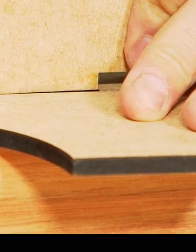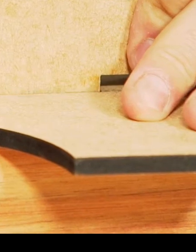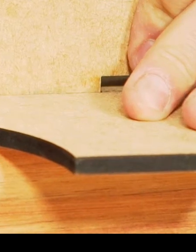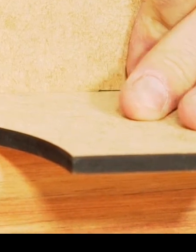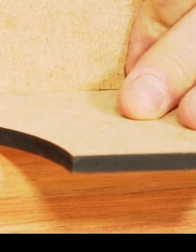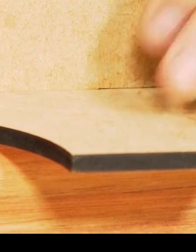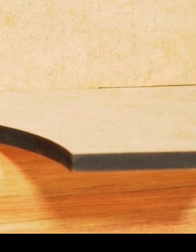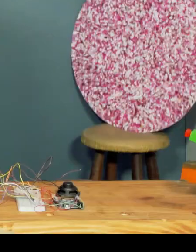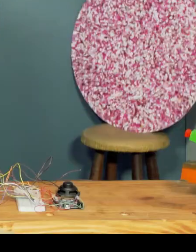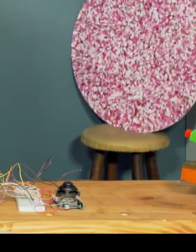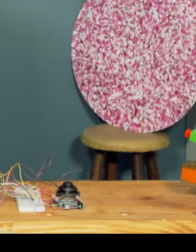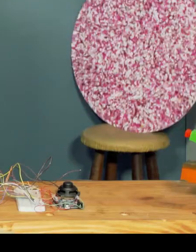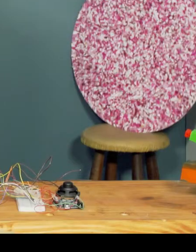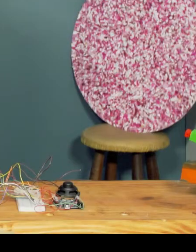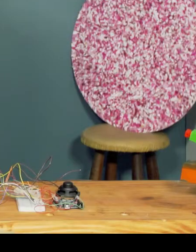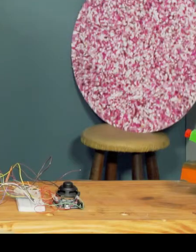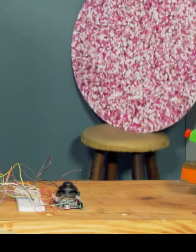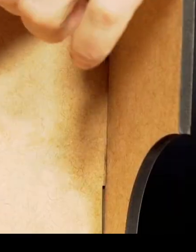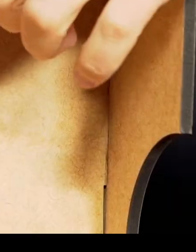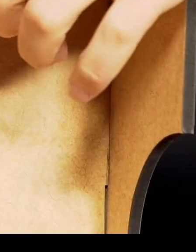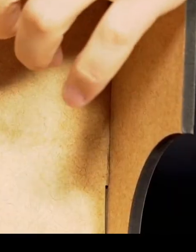as paredes da caixa e colam com fita crepe.